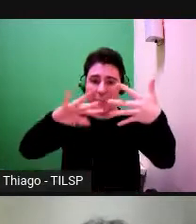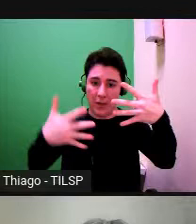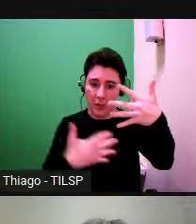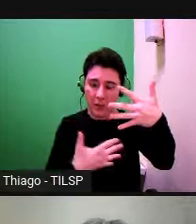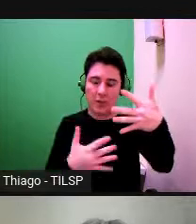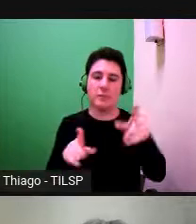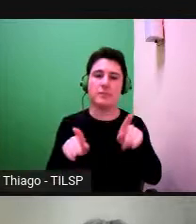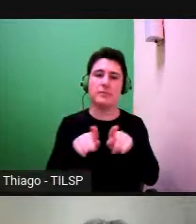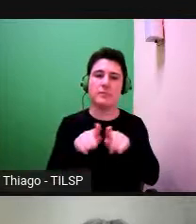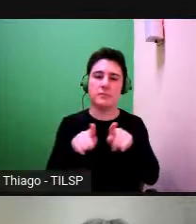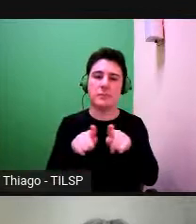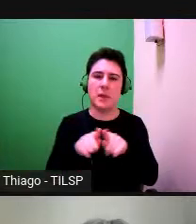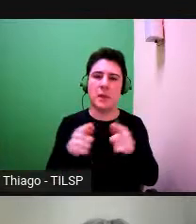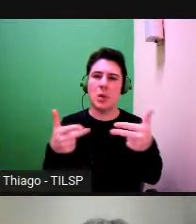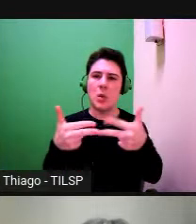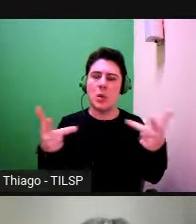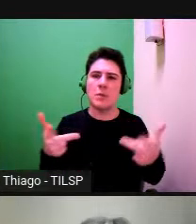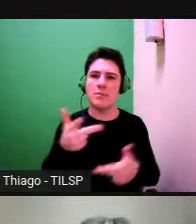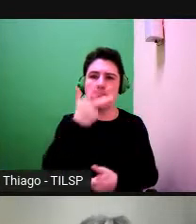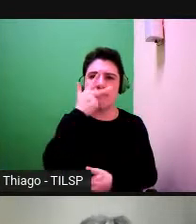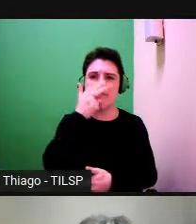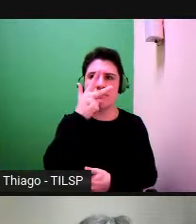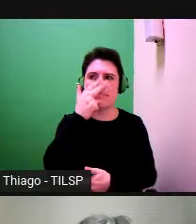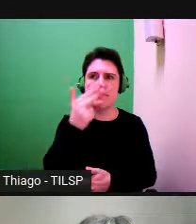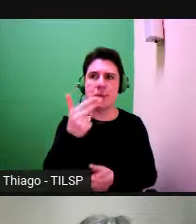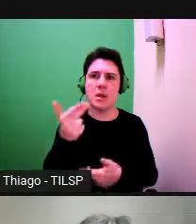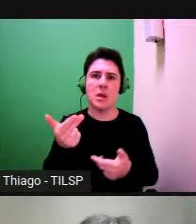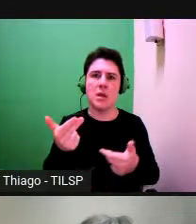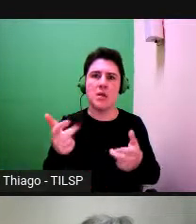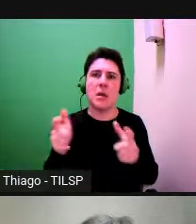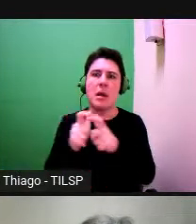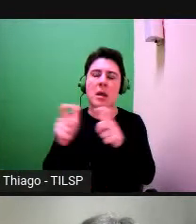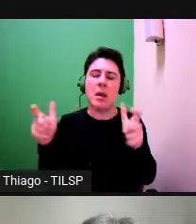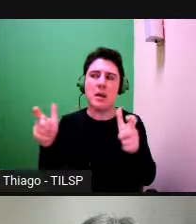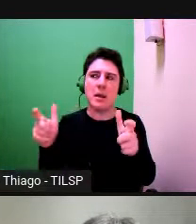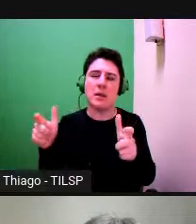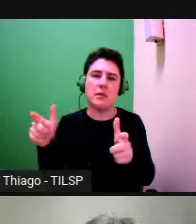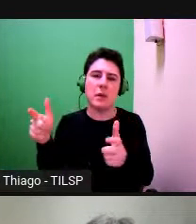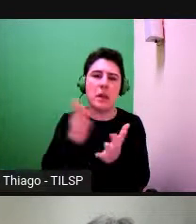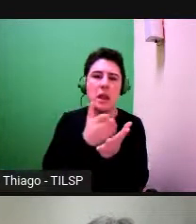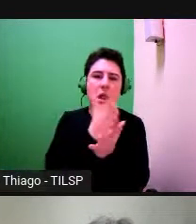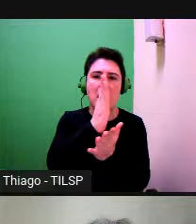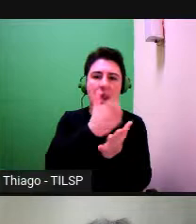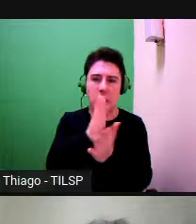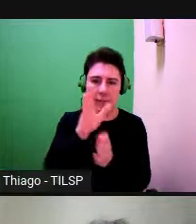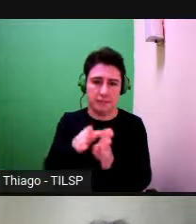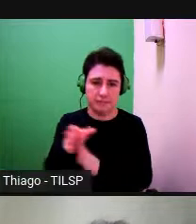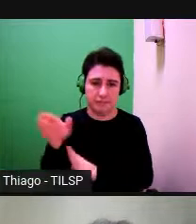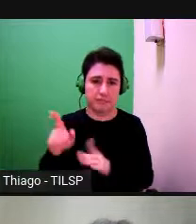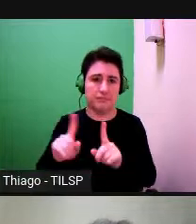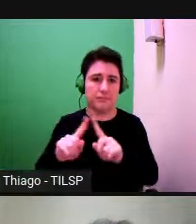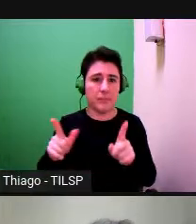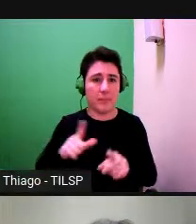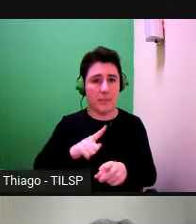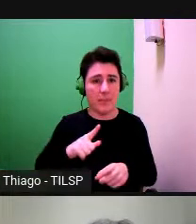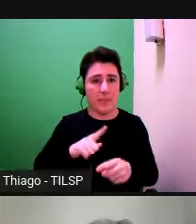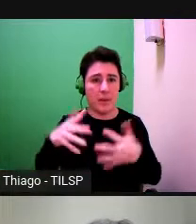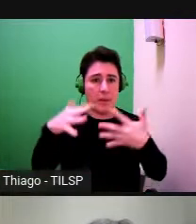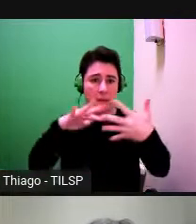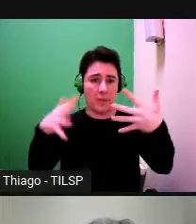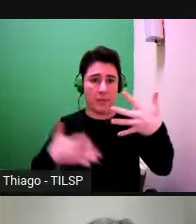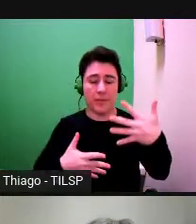daquilo que me parece poderem ser algumas das grandes linhas orientadoras. Nas referências fundadoras está, obviamente,